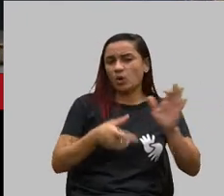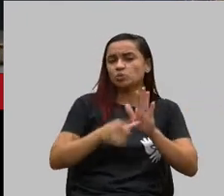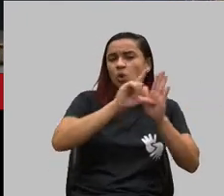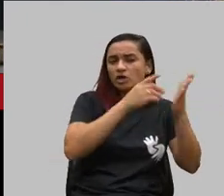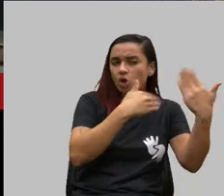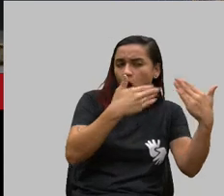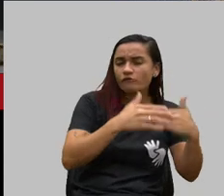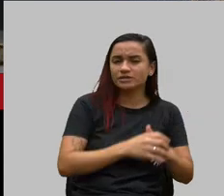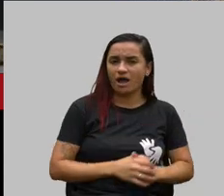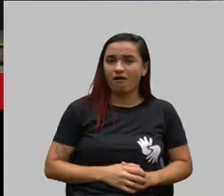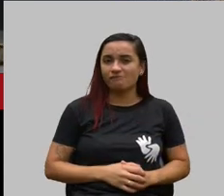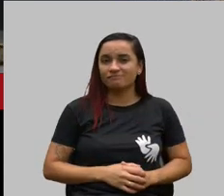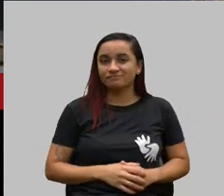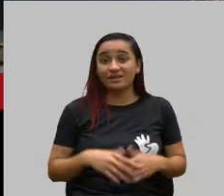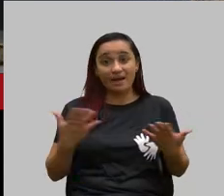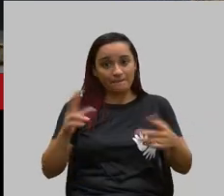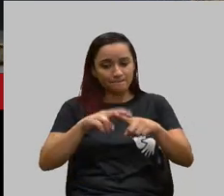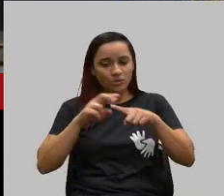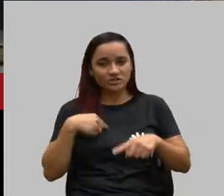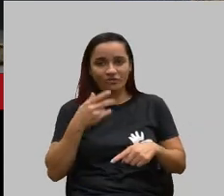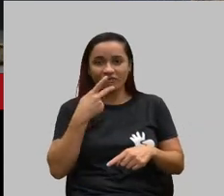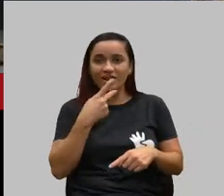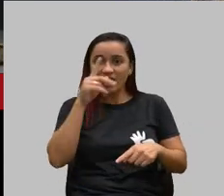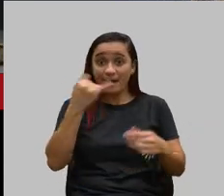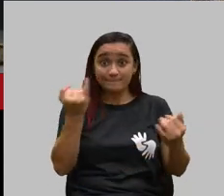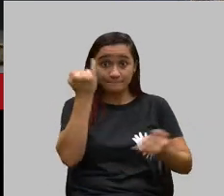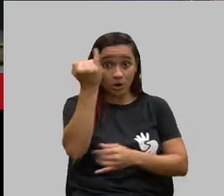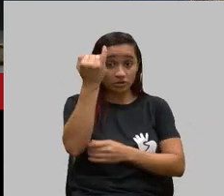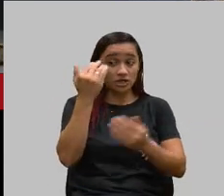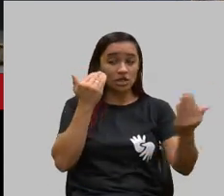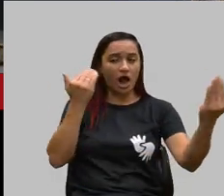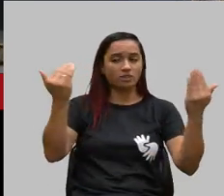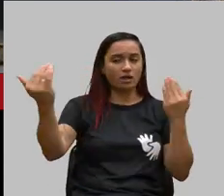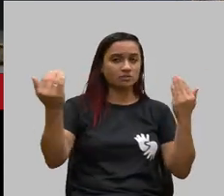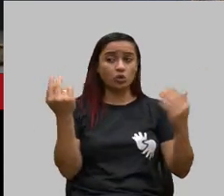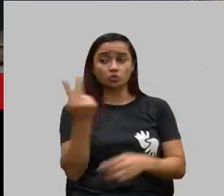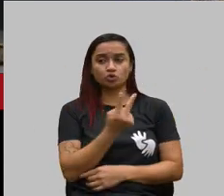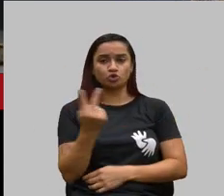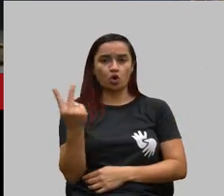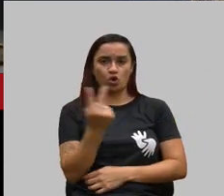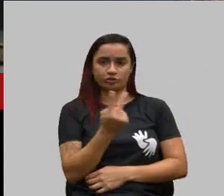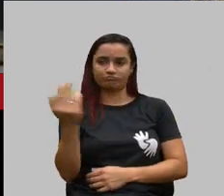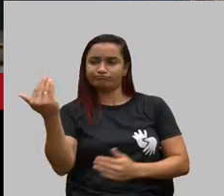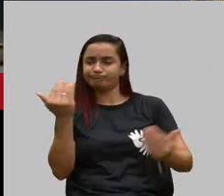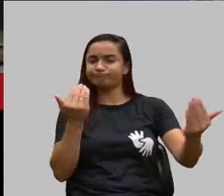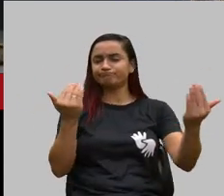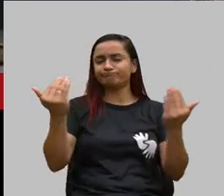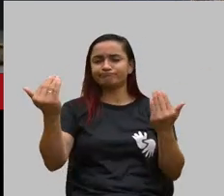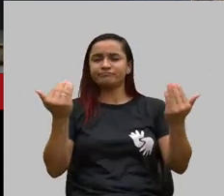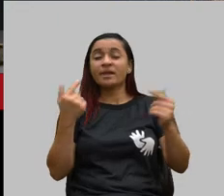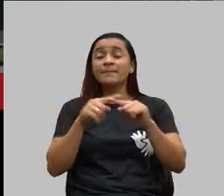vocês, que a importância é analisar os nossos lados. Mas o que eu não quero é que daqui a uns dias